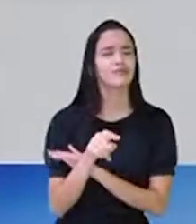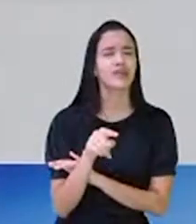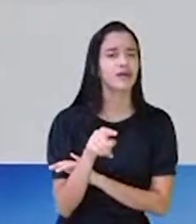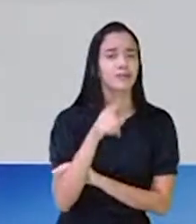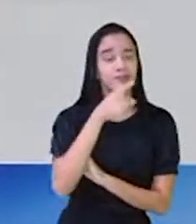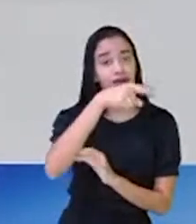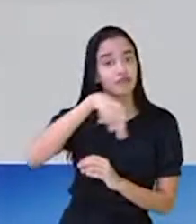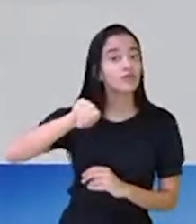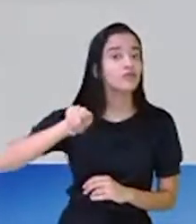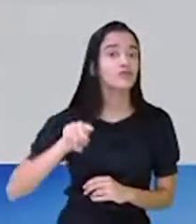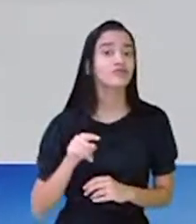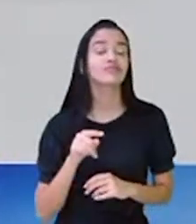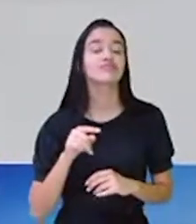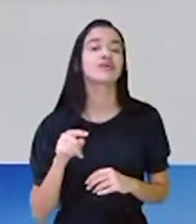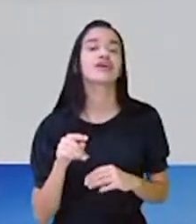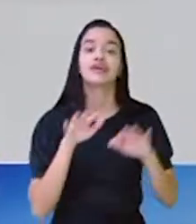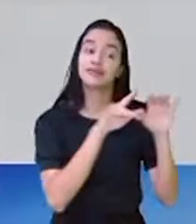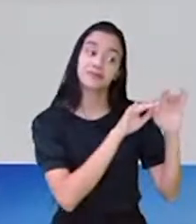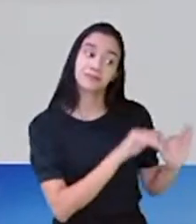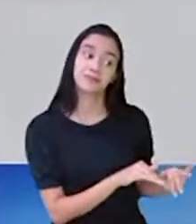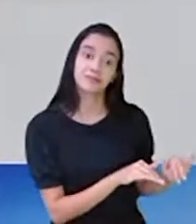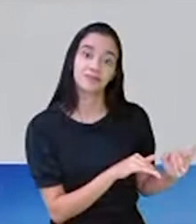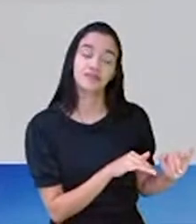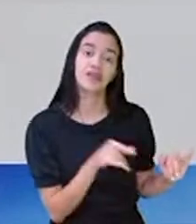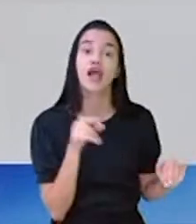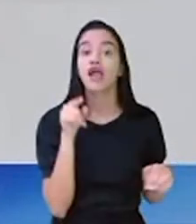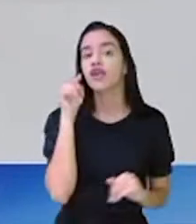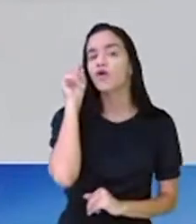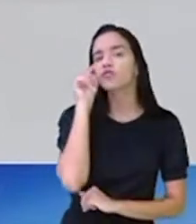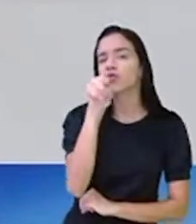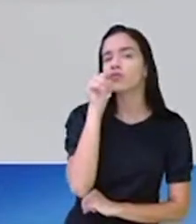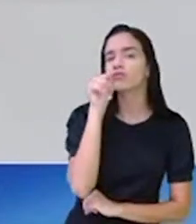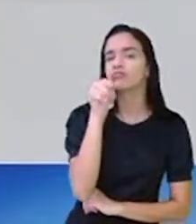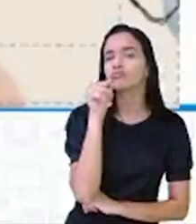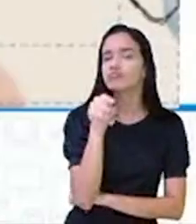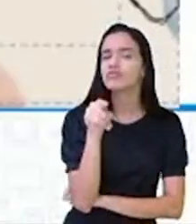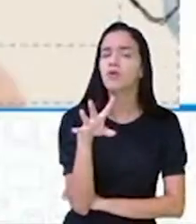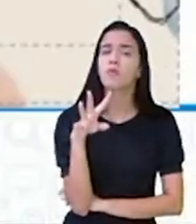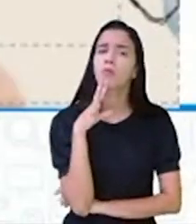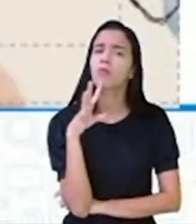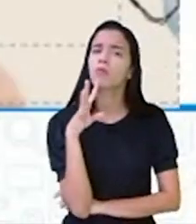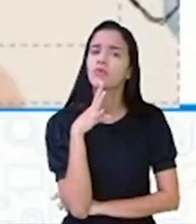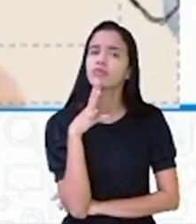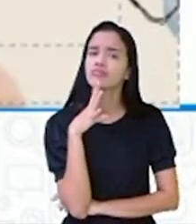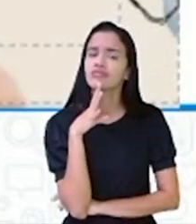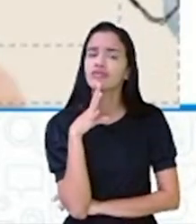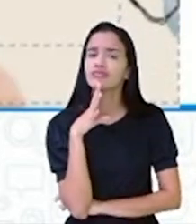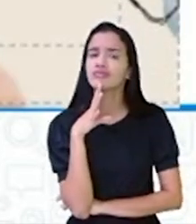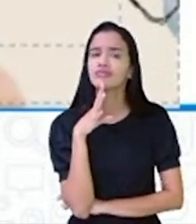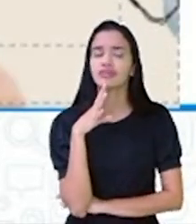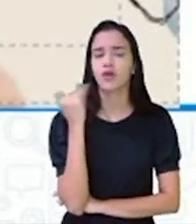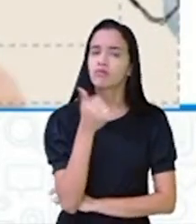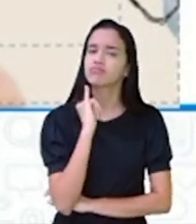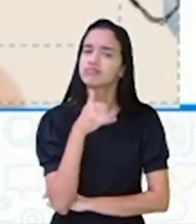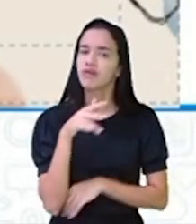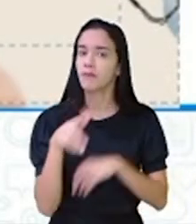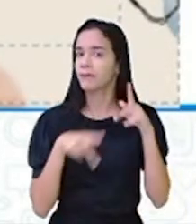você, que está aí no chat. Você conhece algum ditado popular?